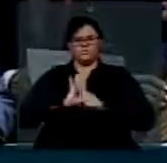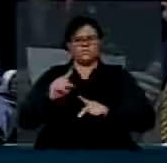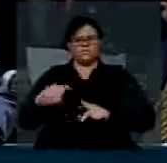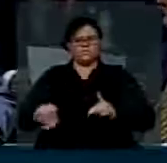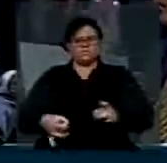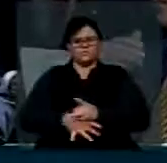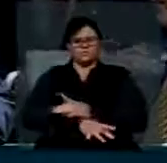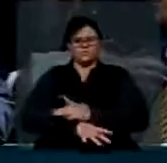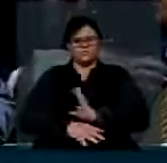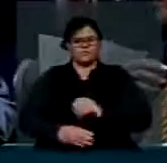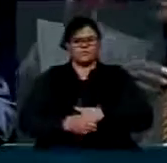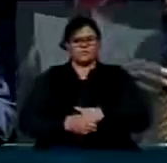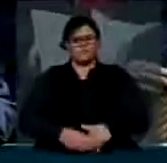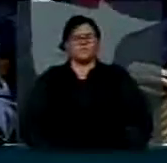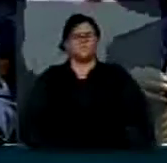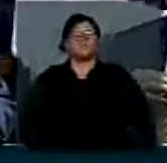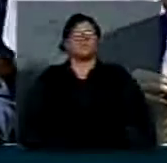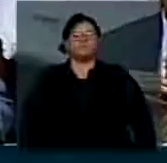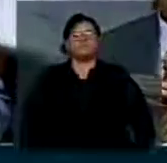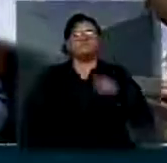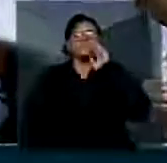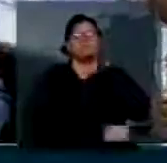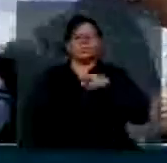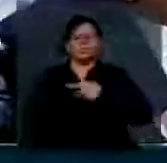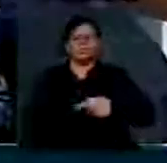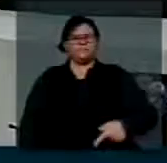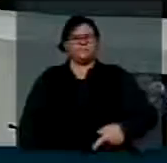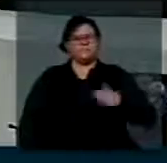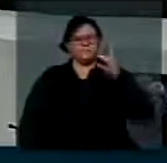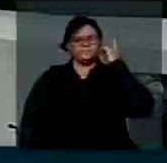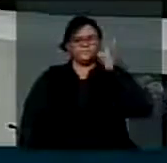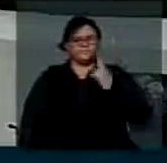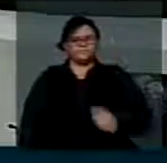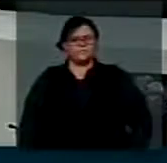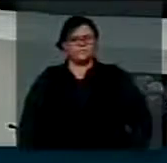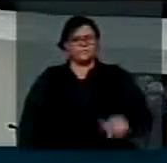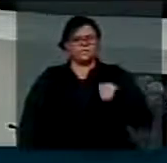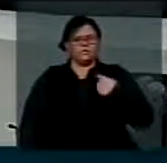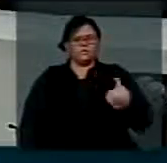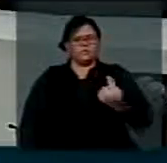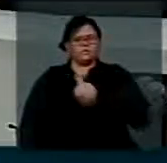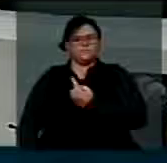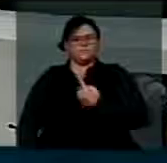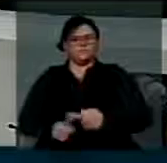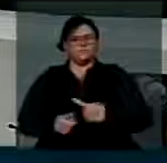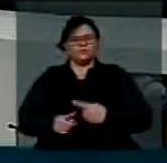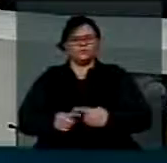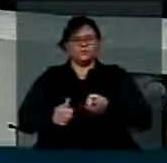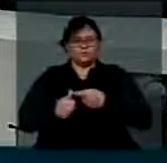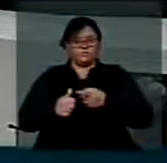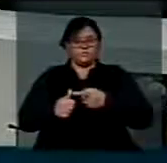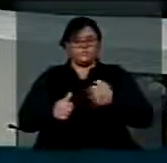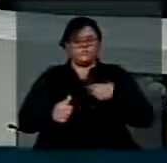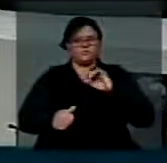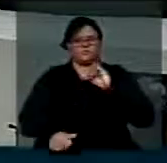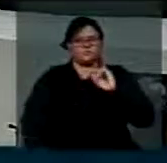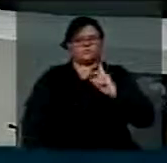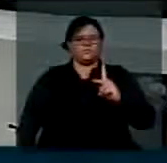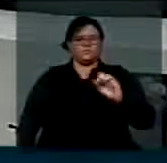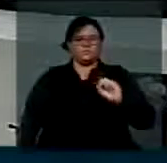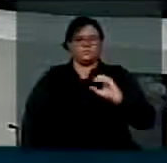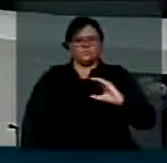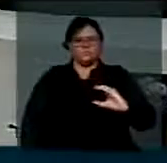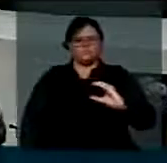votação. Senhor presidente, senhoras e senhores deputados, eu ocupo a tribuna, senhor presidente, para primeiro dizer que o PSC